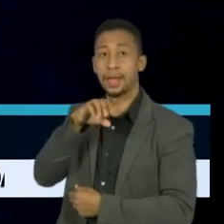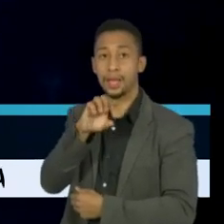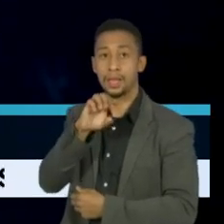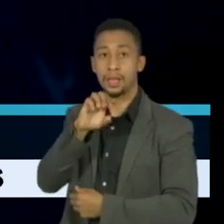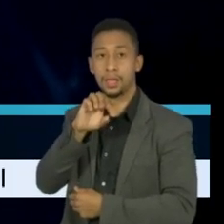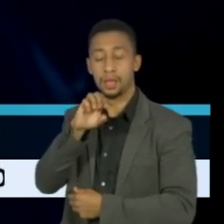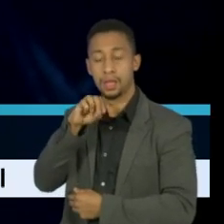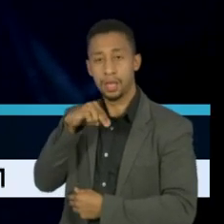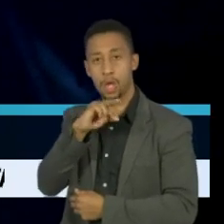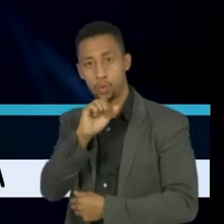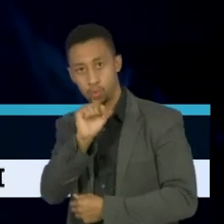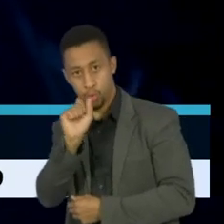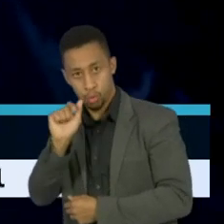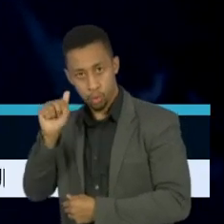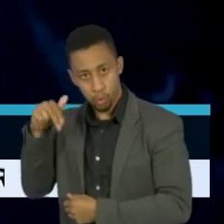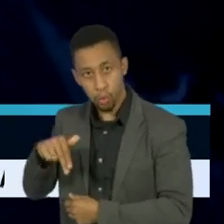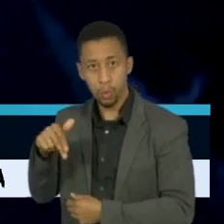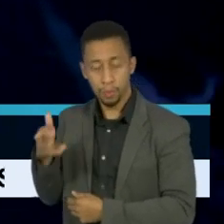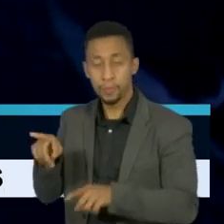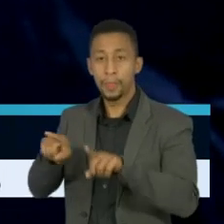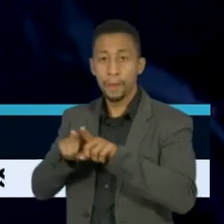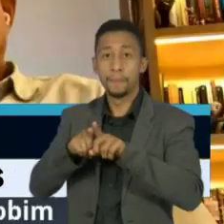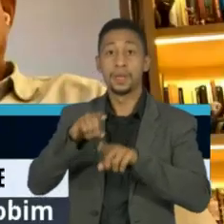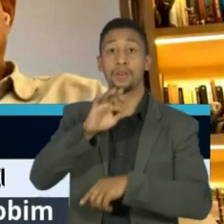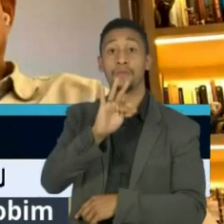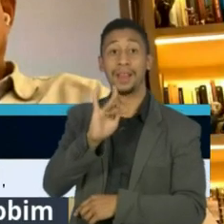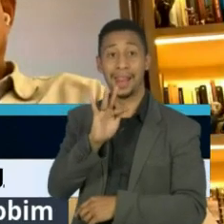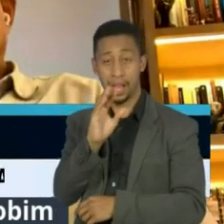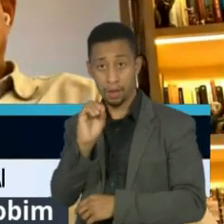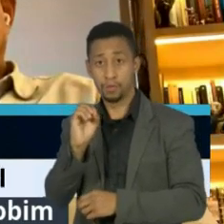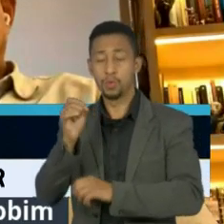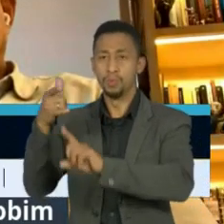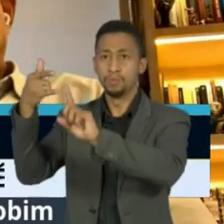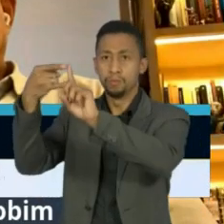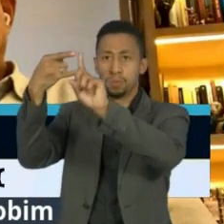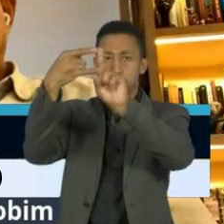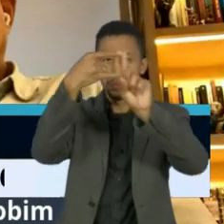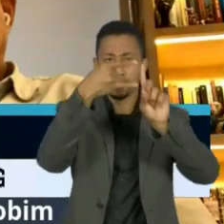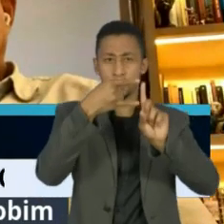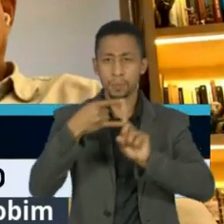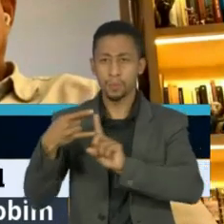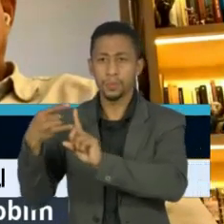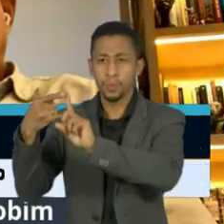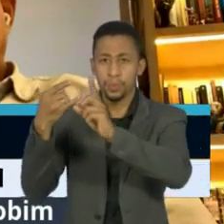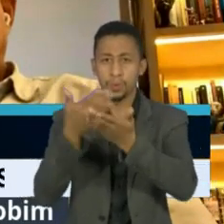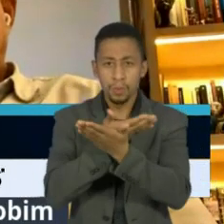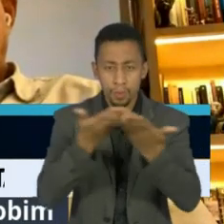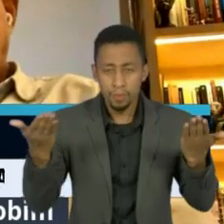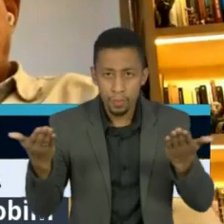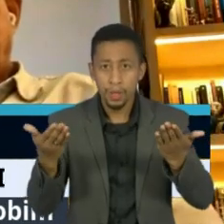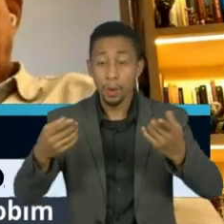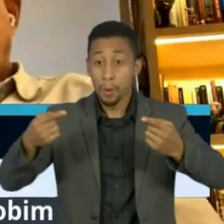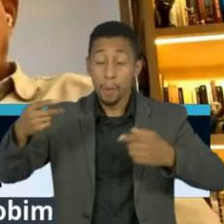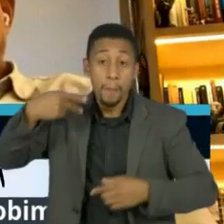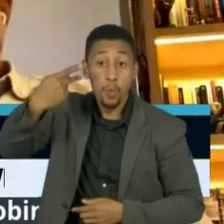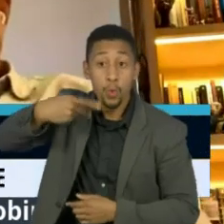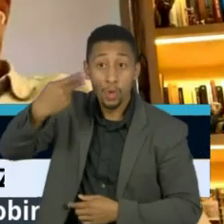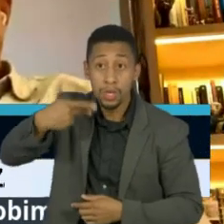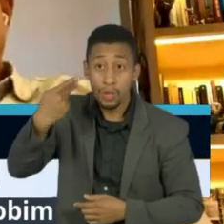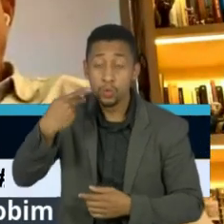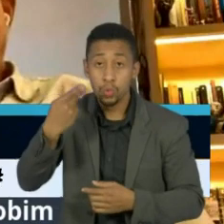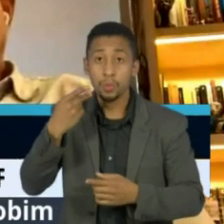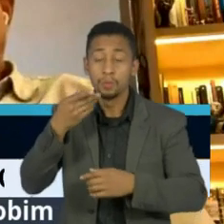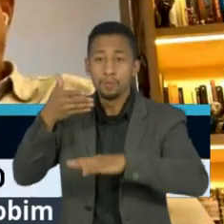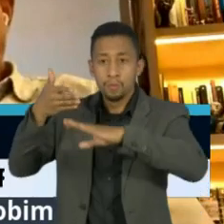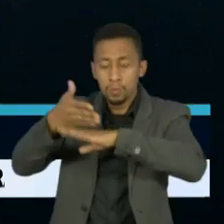do Ceará Camilo Santana e do Maranhão Flávio Dino. A live de hoje reuniu políticos brasileiros para debater a